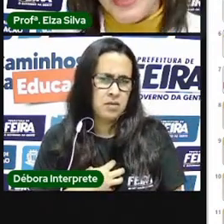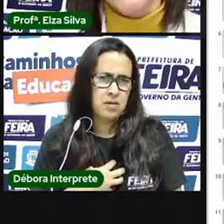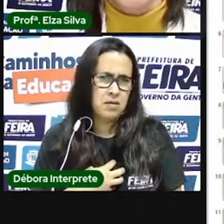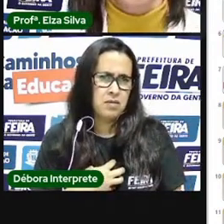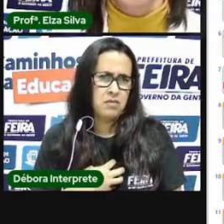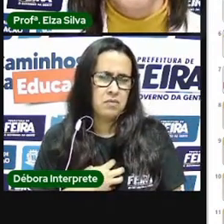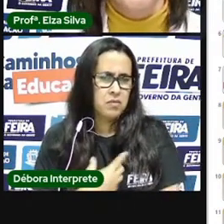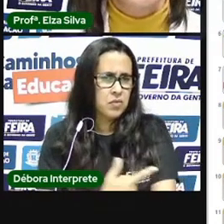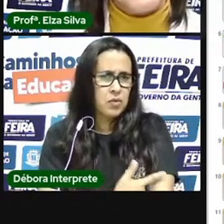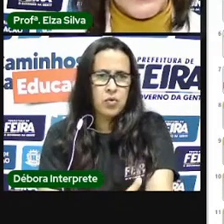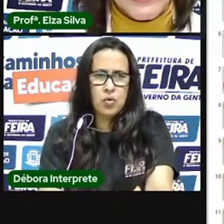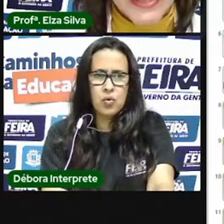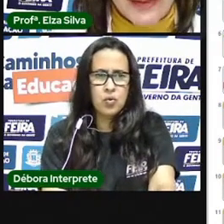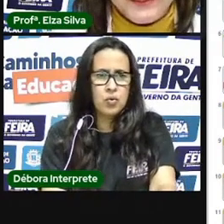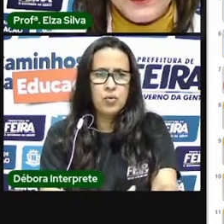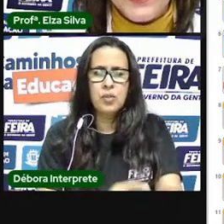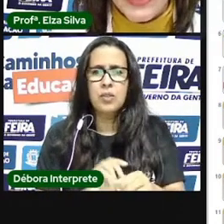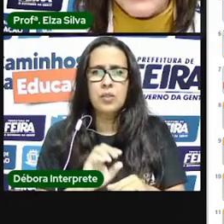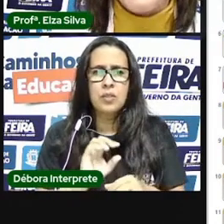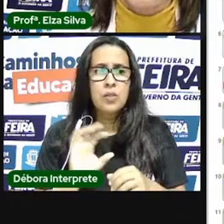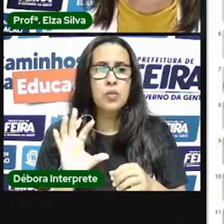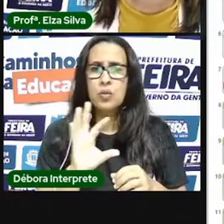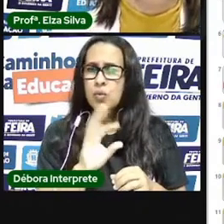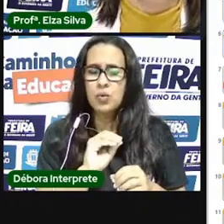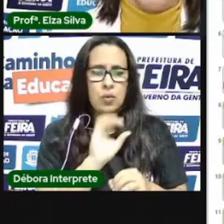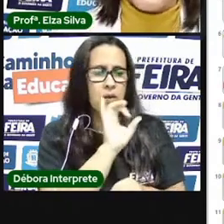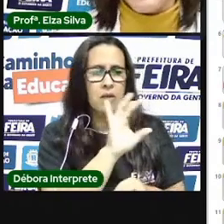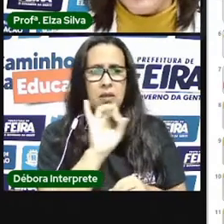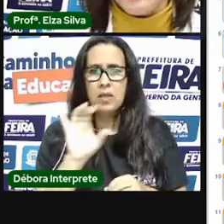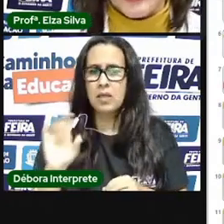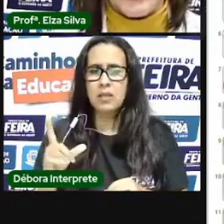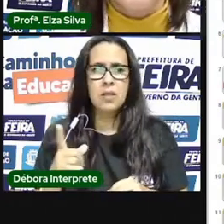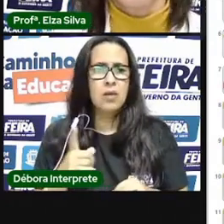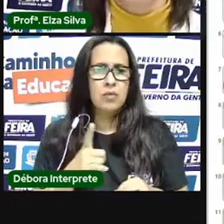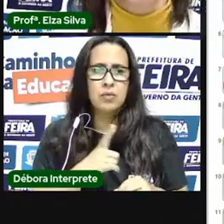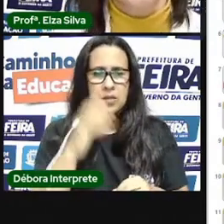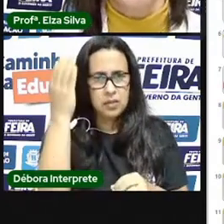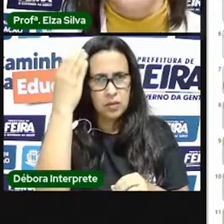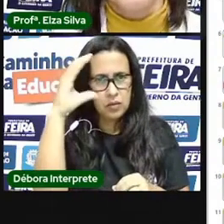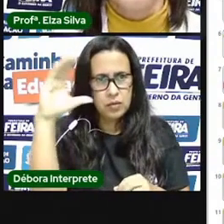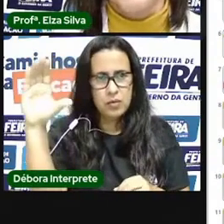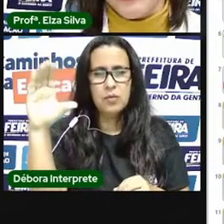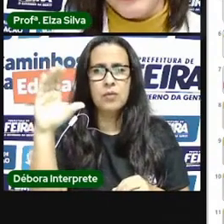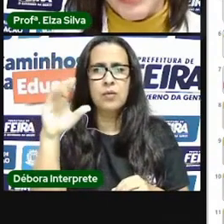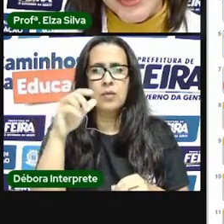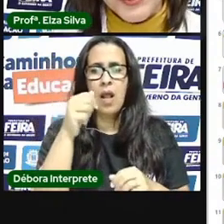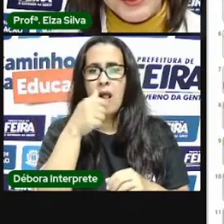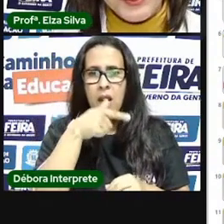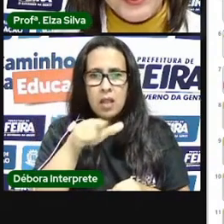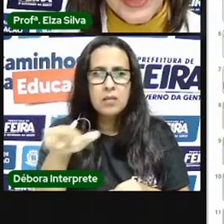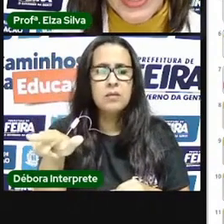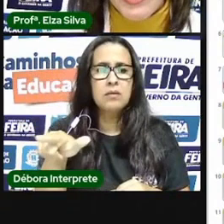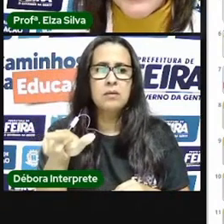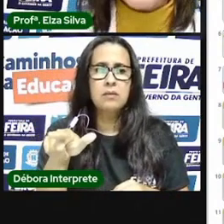pensar, de agir e de se expressar. Cada povo tem a sua cultura e a sua língua. Não é verdade?